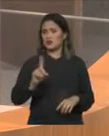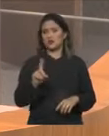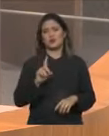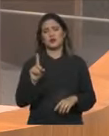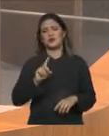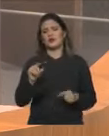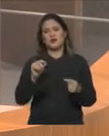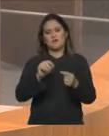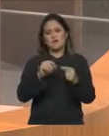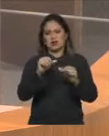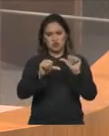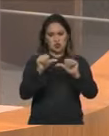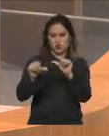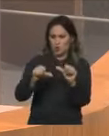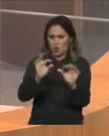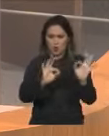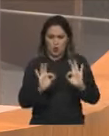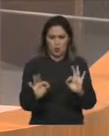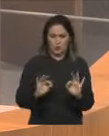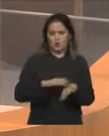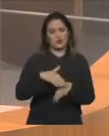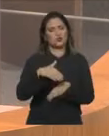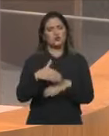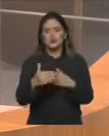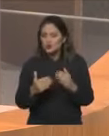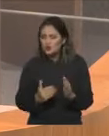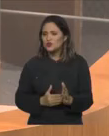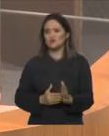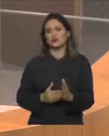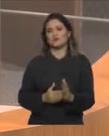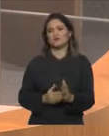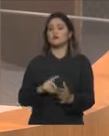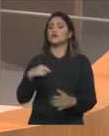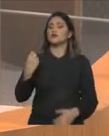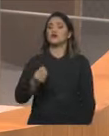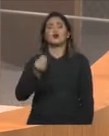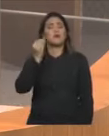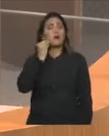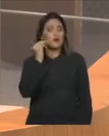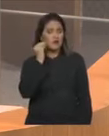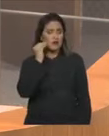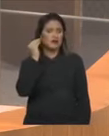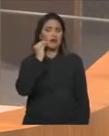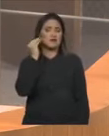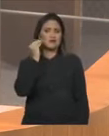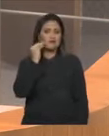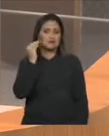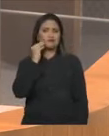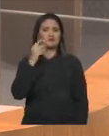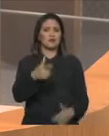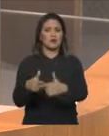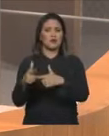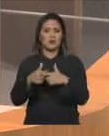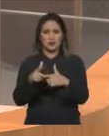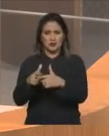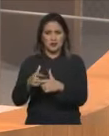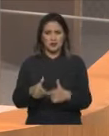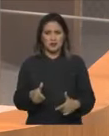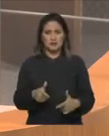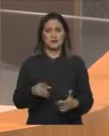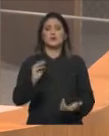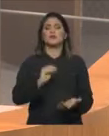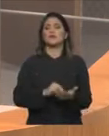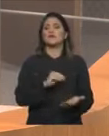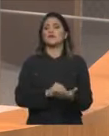abusivas, vamos encontrar e testemunhar a falta de qualidade desse serviço essencial. E vamos sancionar com